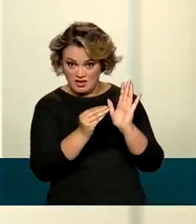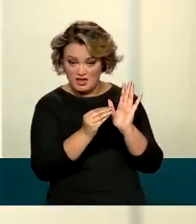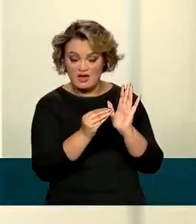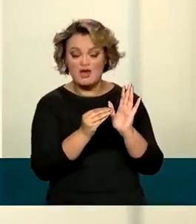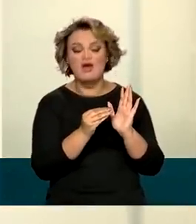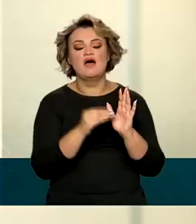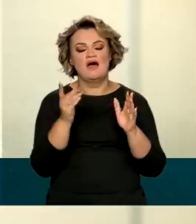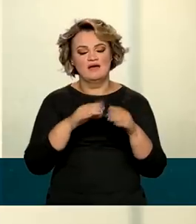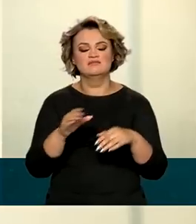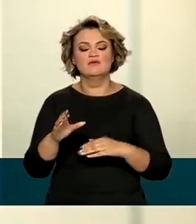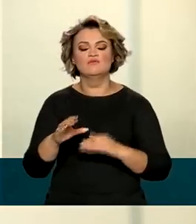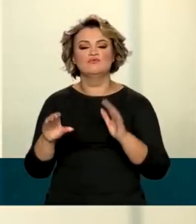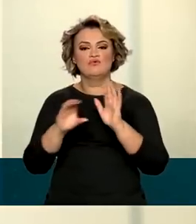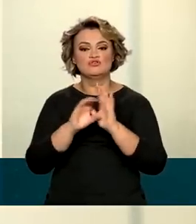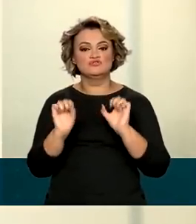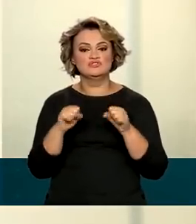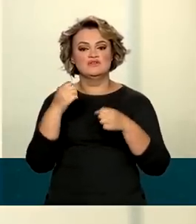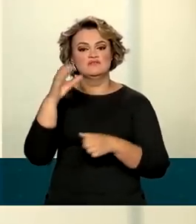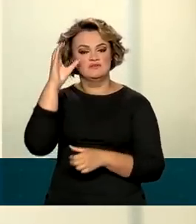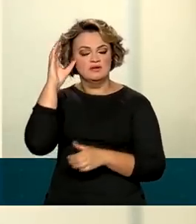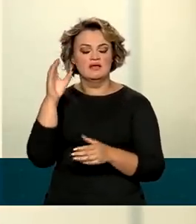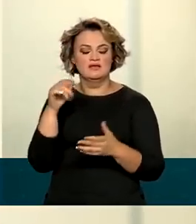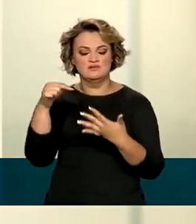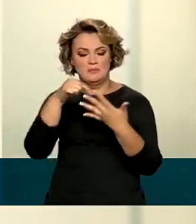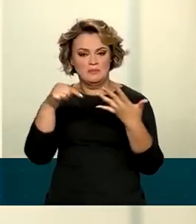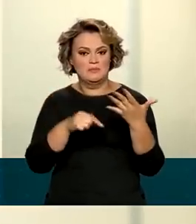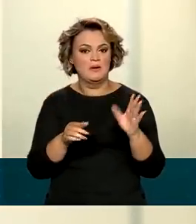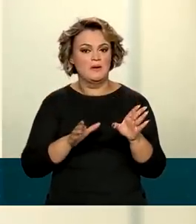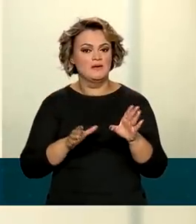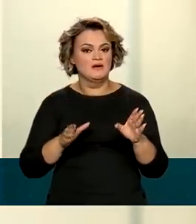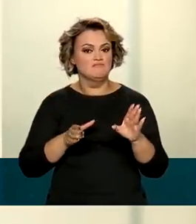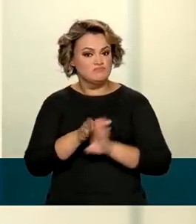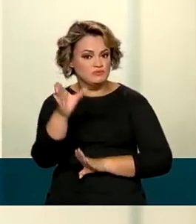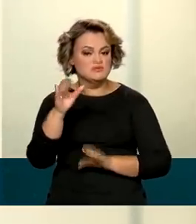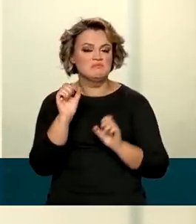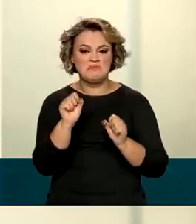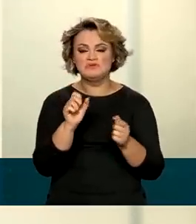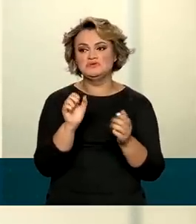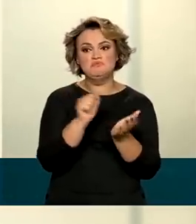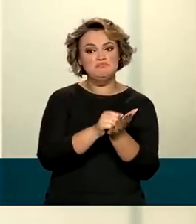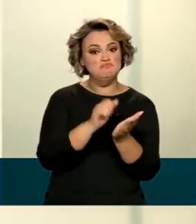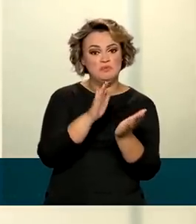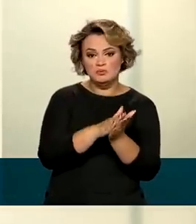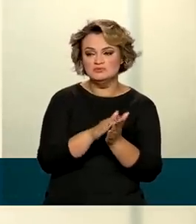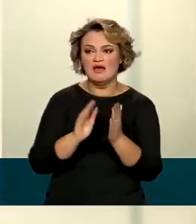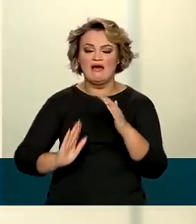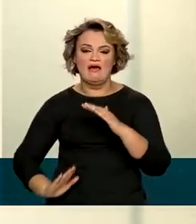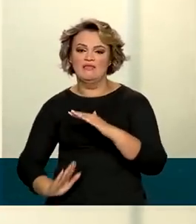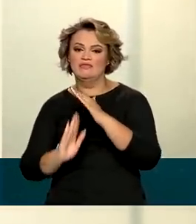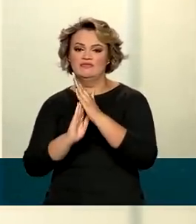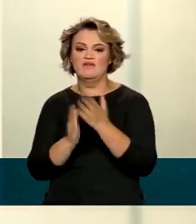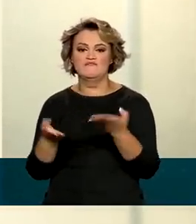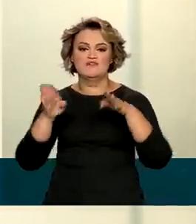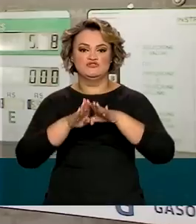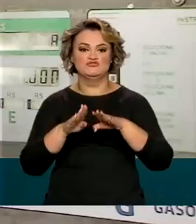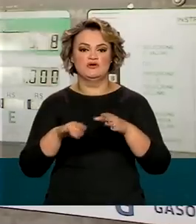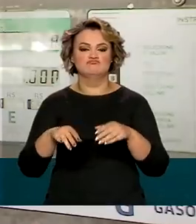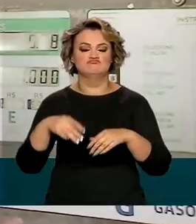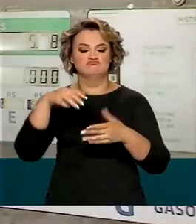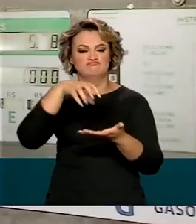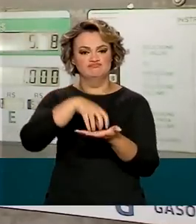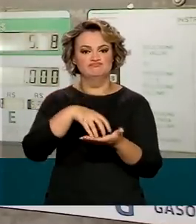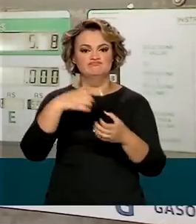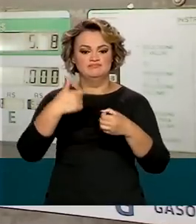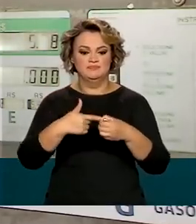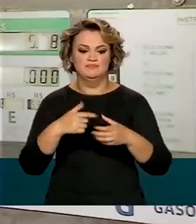do Código de Defesa do Consumidor e as sanções nele previstas que vão desde a aplicação de multa pecuniária até a interdição do estabelecimento. Estamos